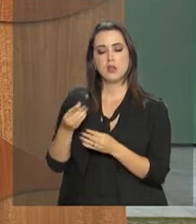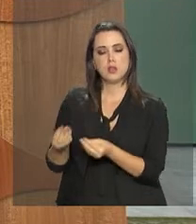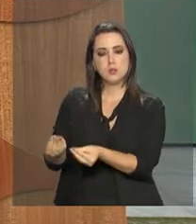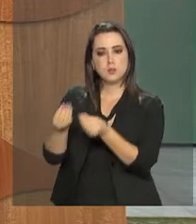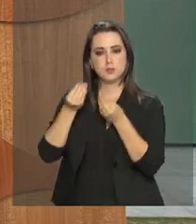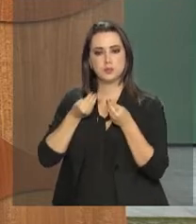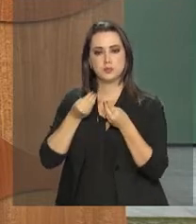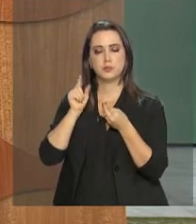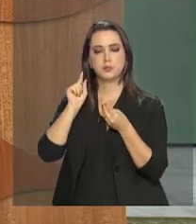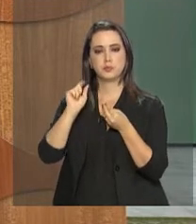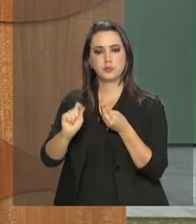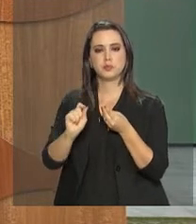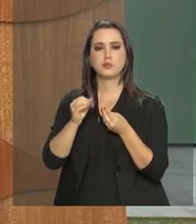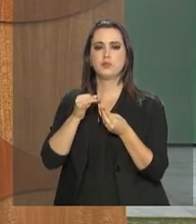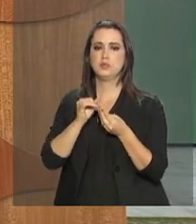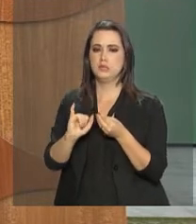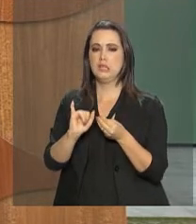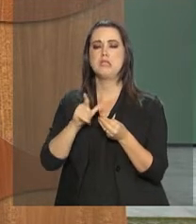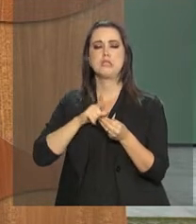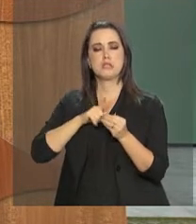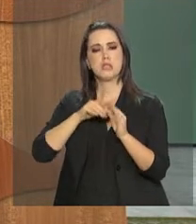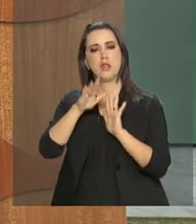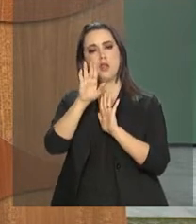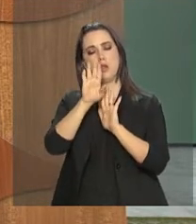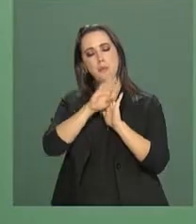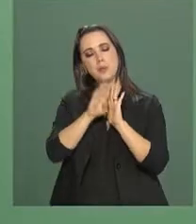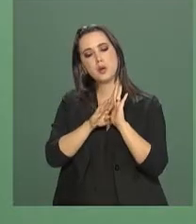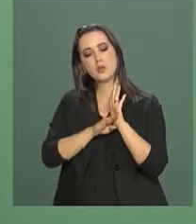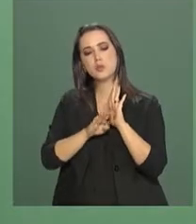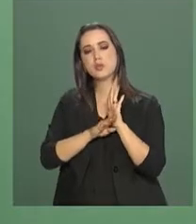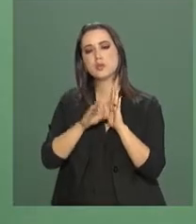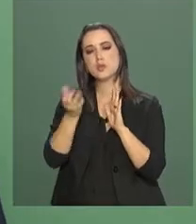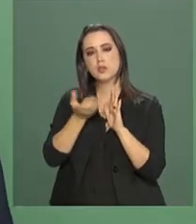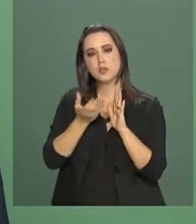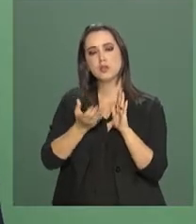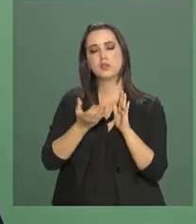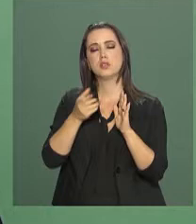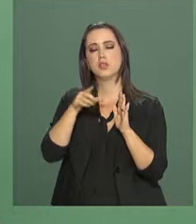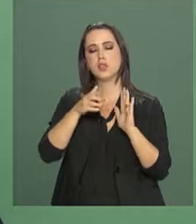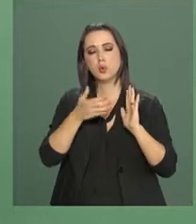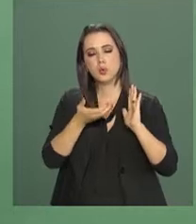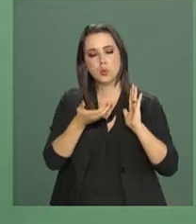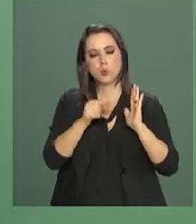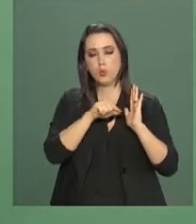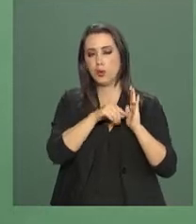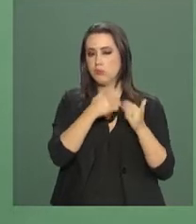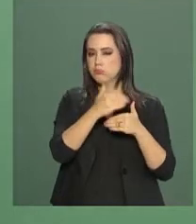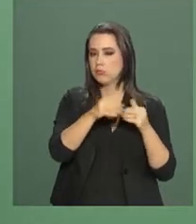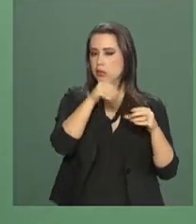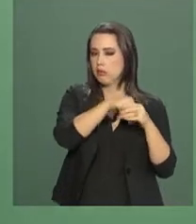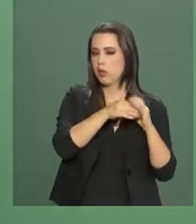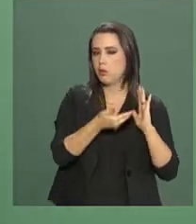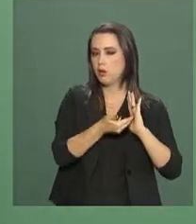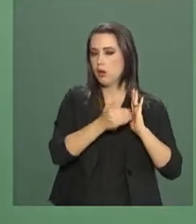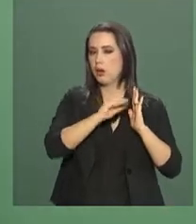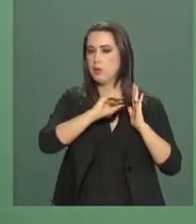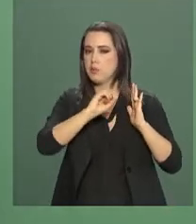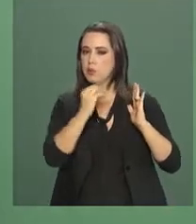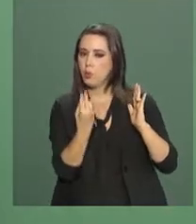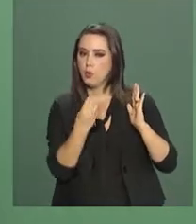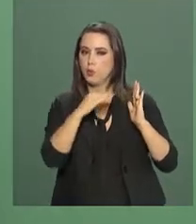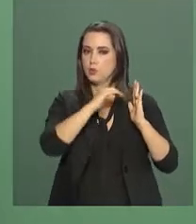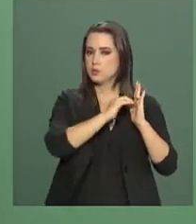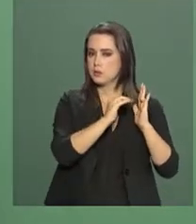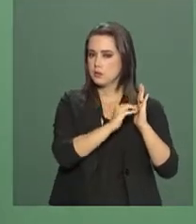eventuais projetos que ainda estejam em andamento na Câmara e no Senado, sobre os quais haja